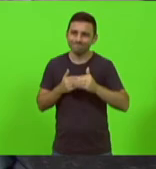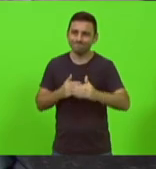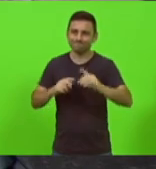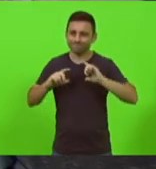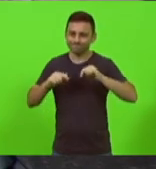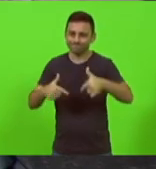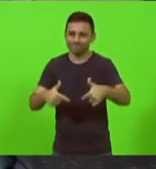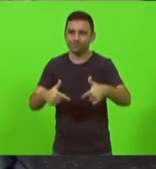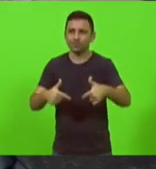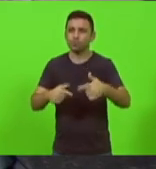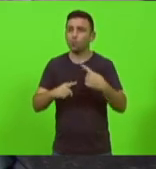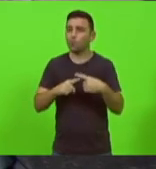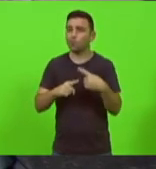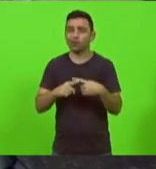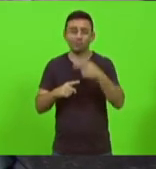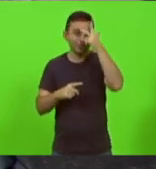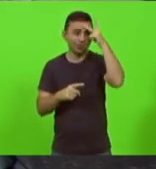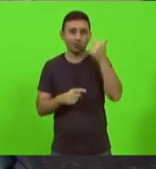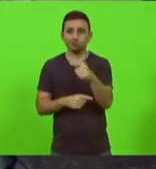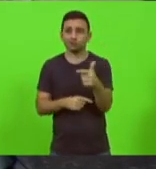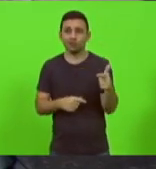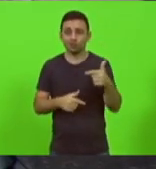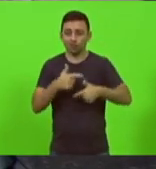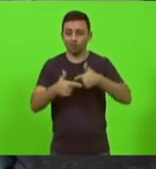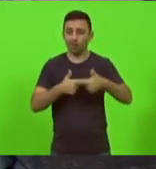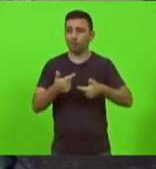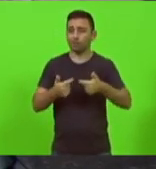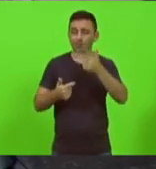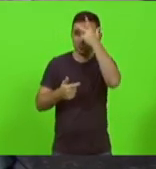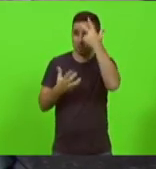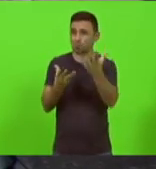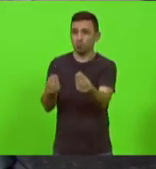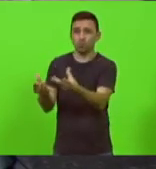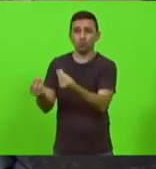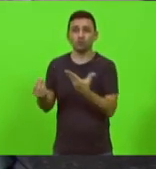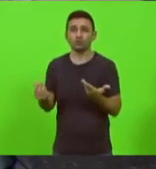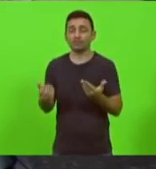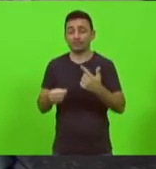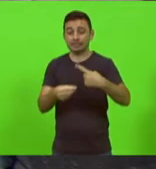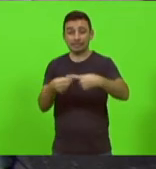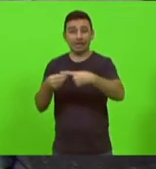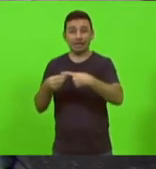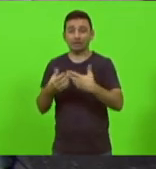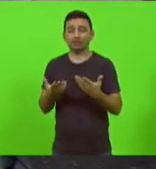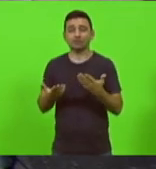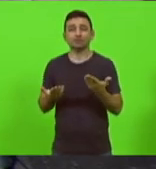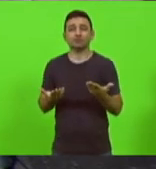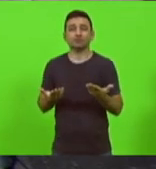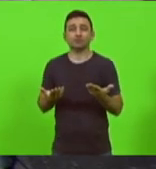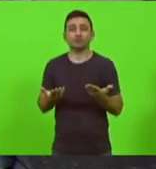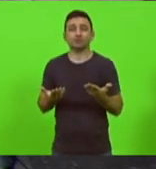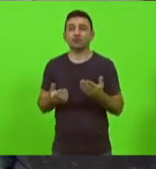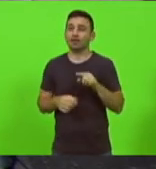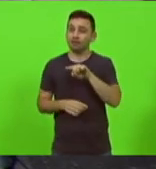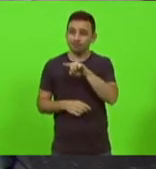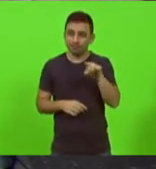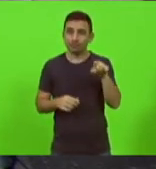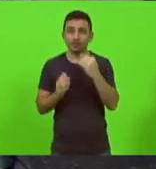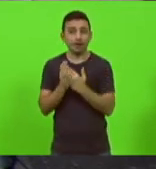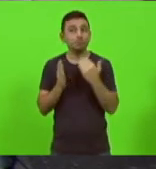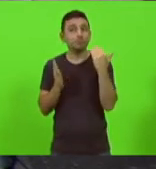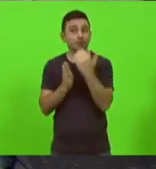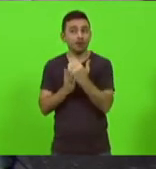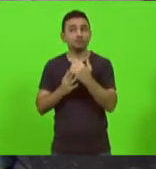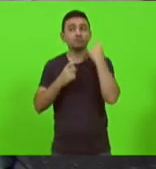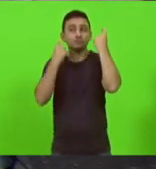tem pela falta de gente para trabalhar e atender toda a demanda de uma cidade ou de uma região mas estavam ainda além disso tendo que se